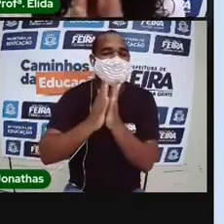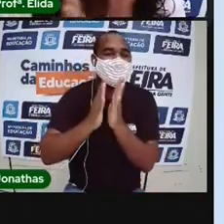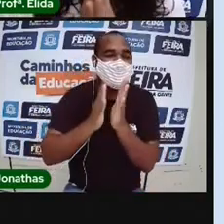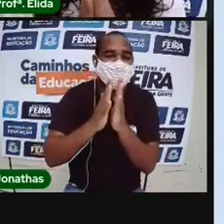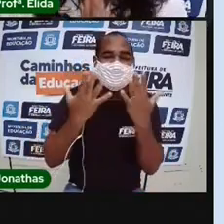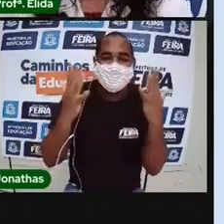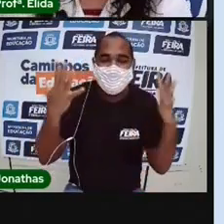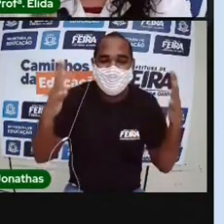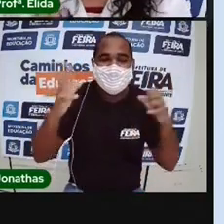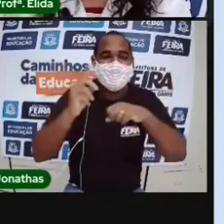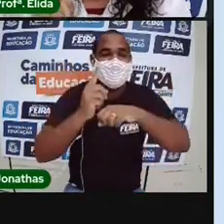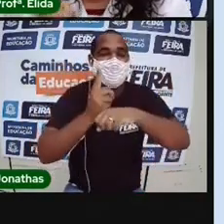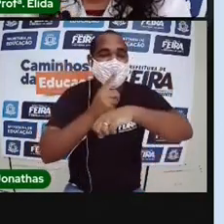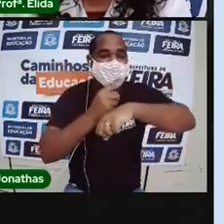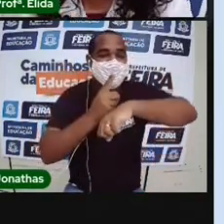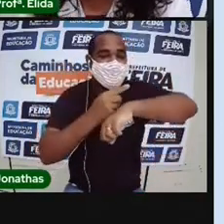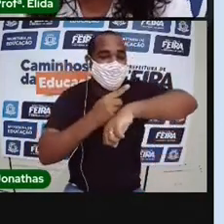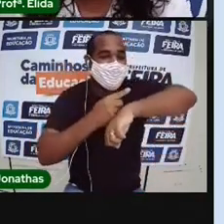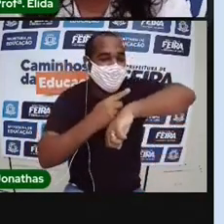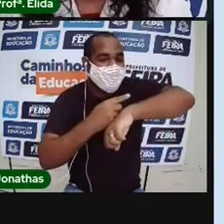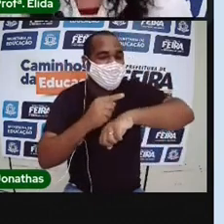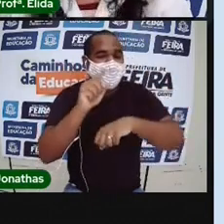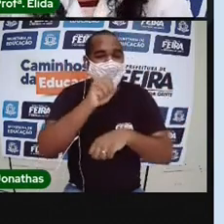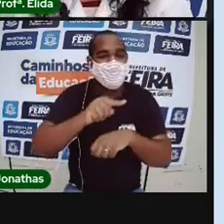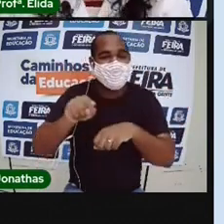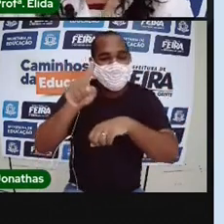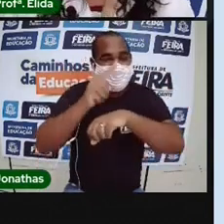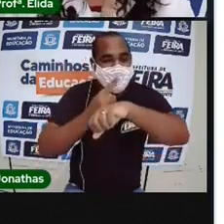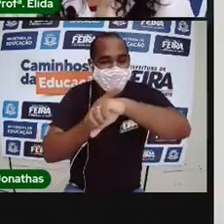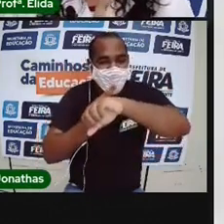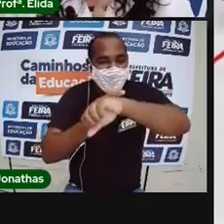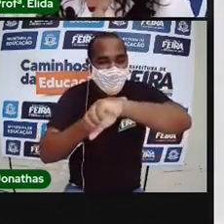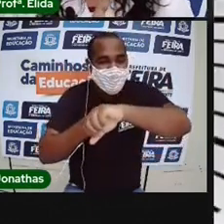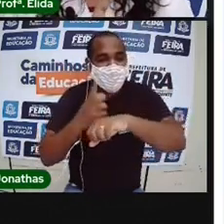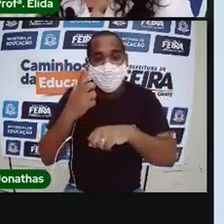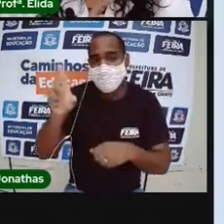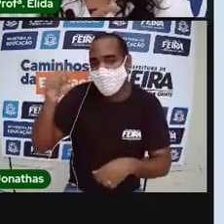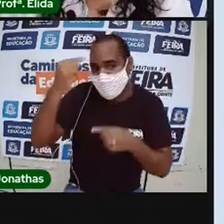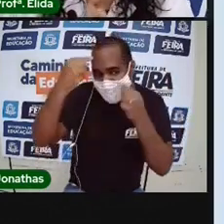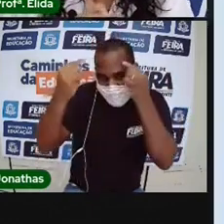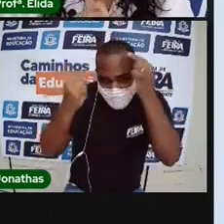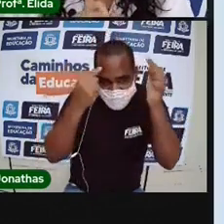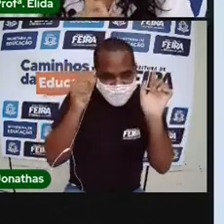relógio. Muito bom. Mais uma adivinha.